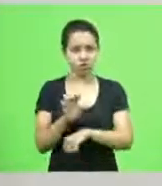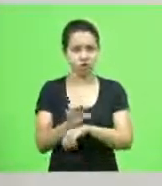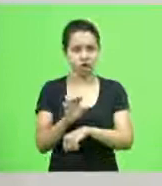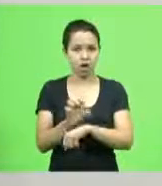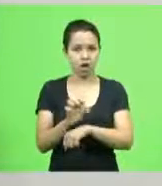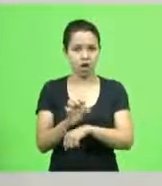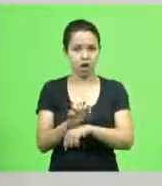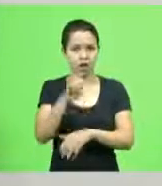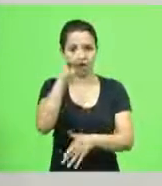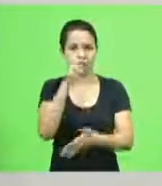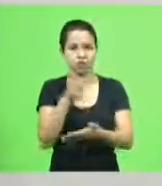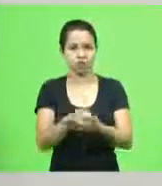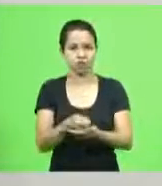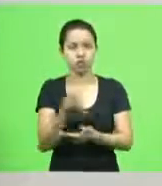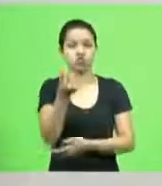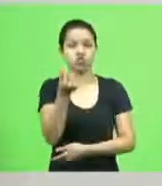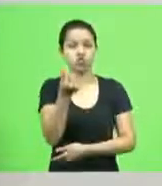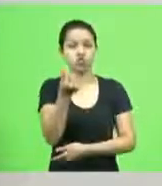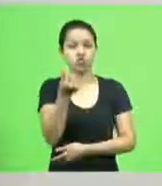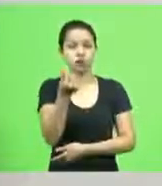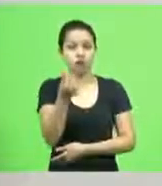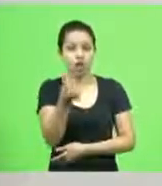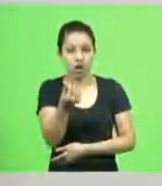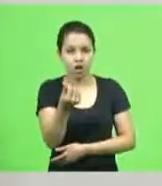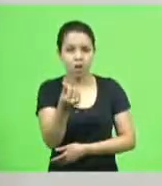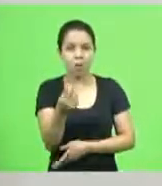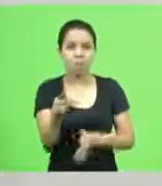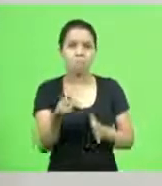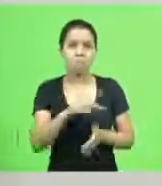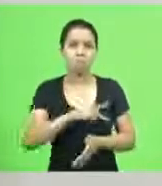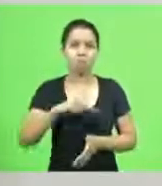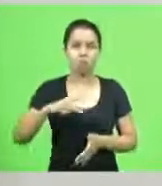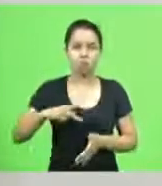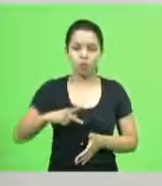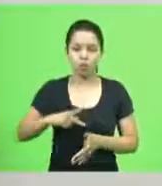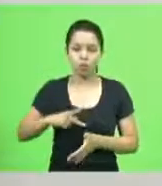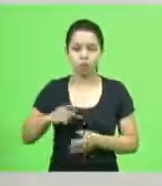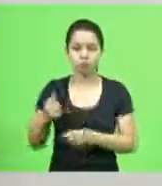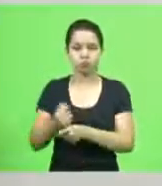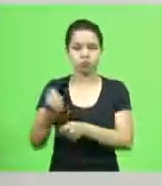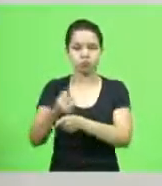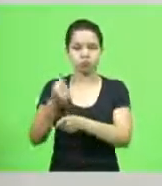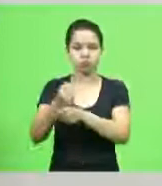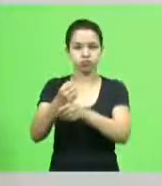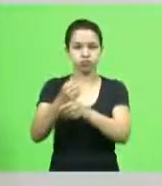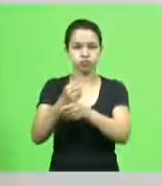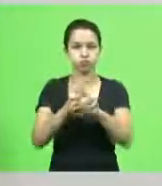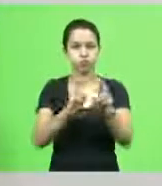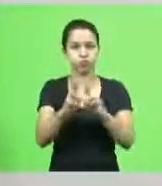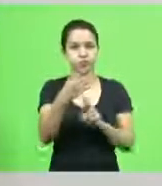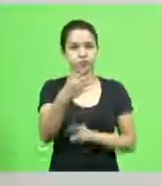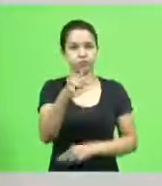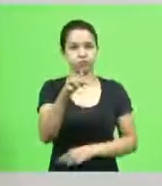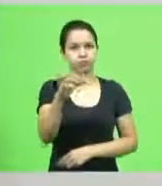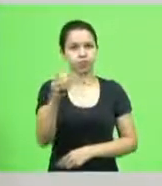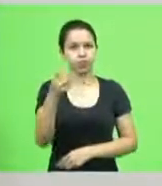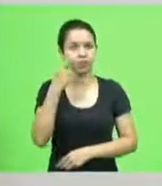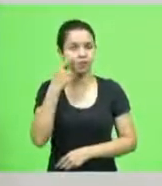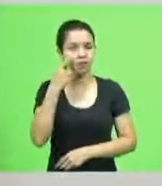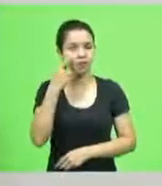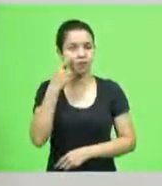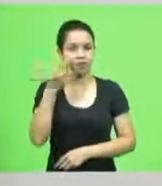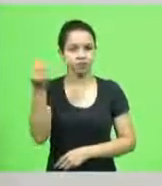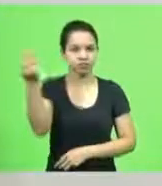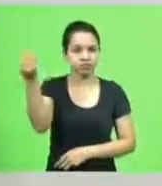os catarinenses na 470 eu trouxe aqui senhores deputados um pedaço do asfalto